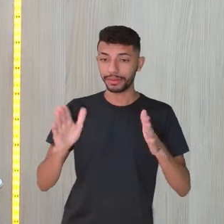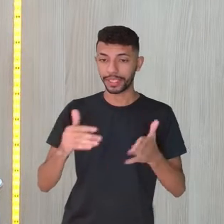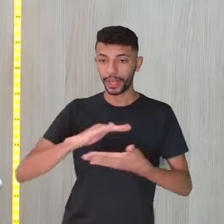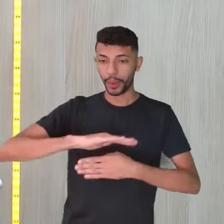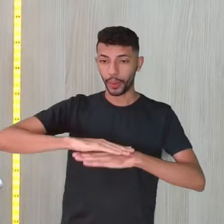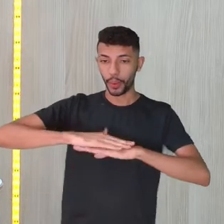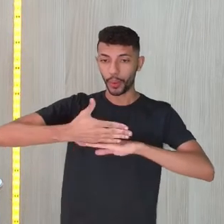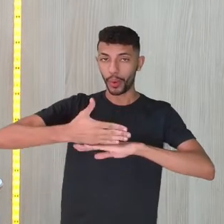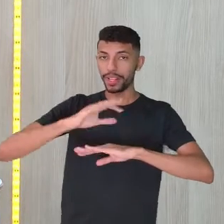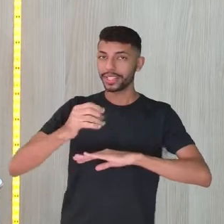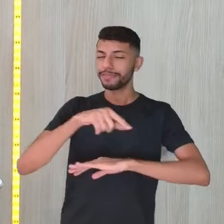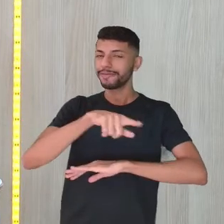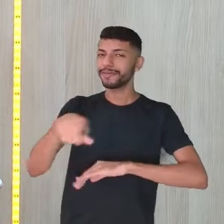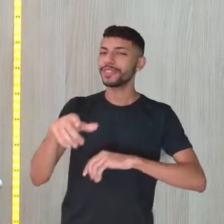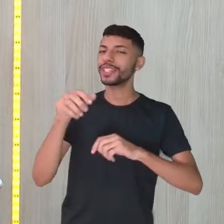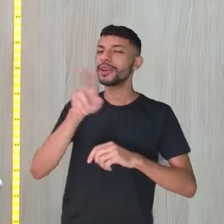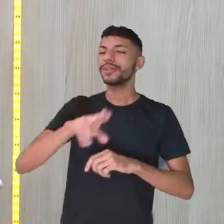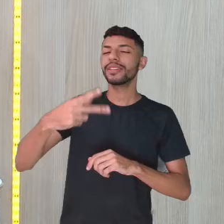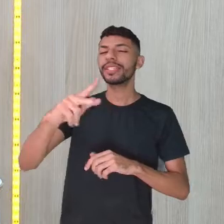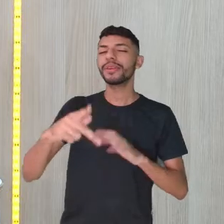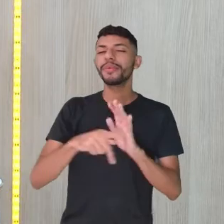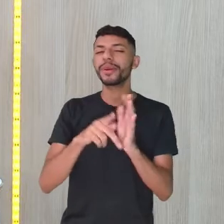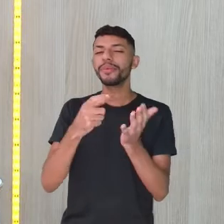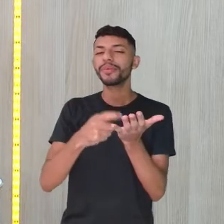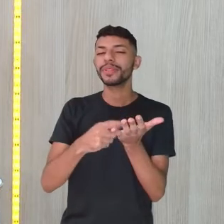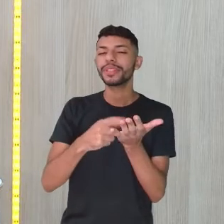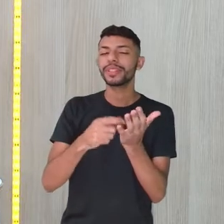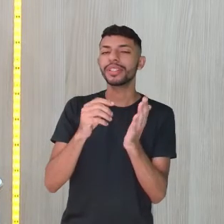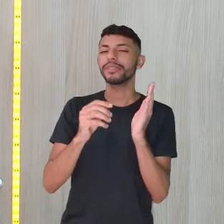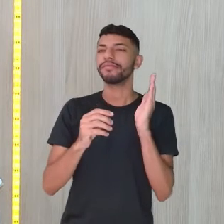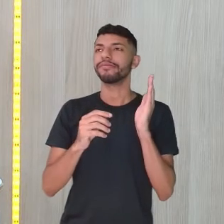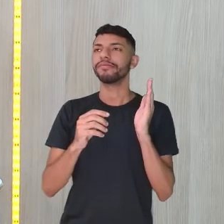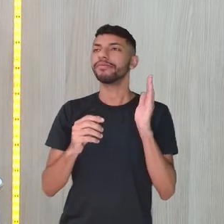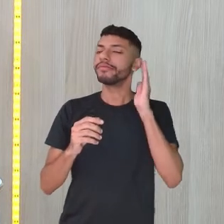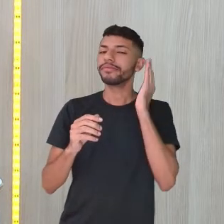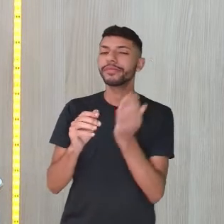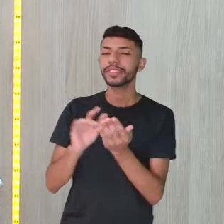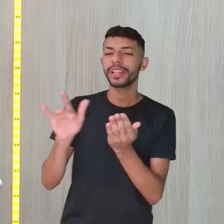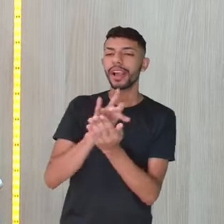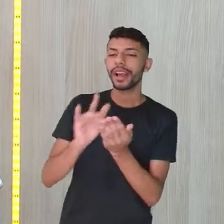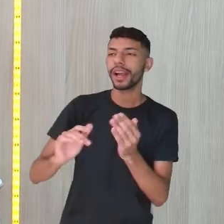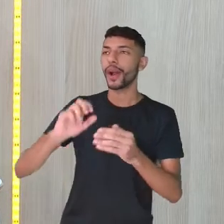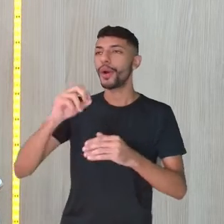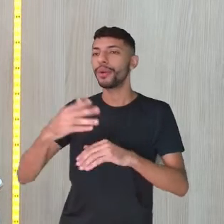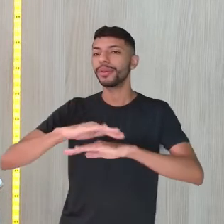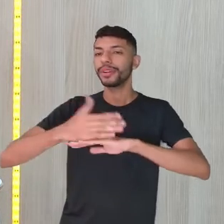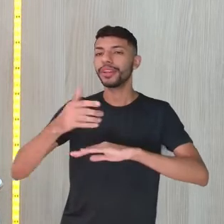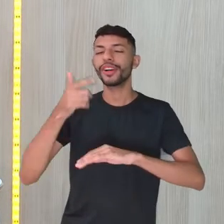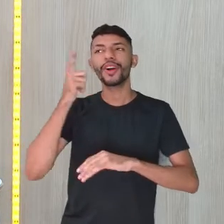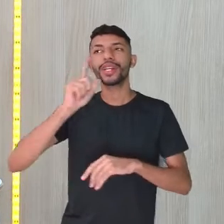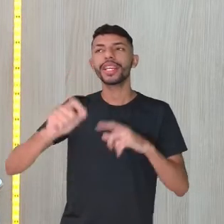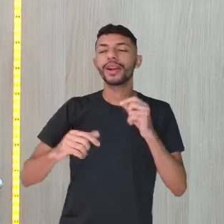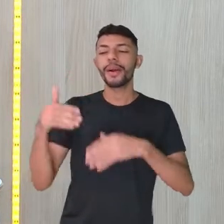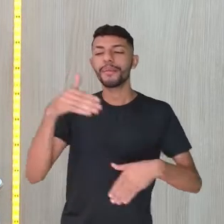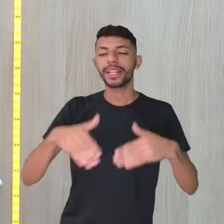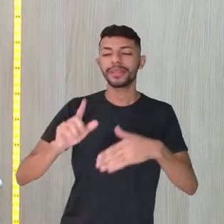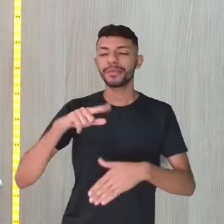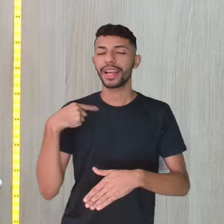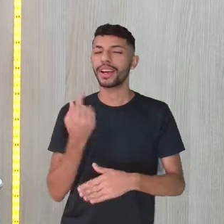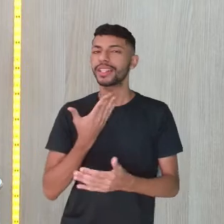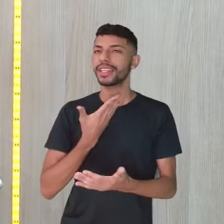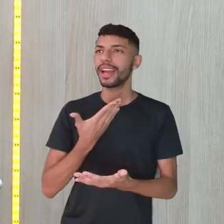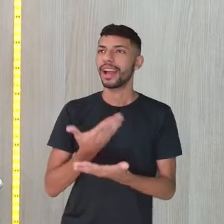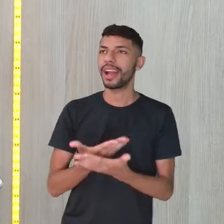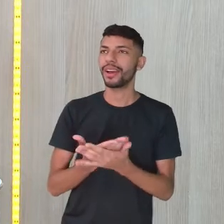aqui e aí você através do seu celular, tablet, também pode ser um notebook, vai poder interagir com as nossas aulas. Então você pega aí